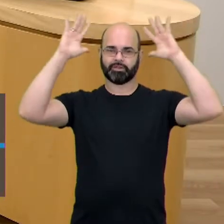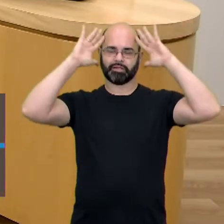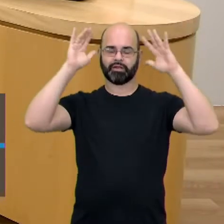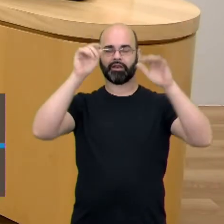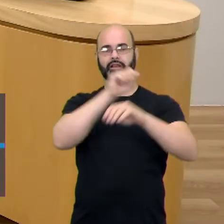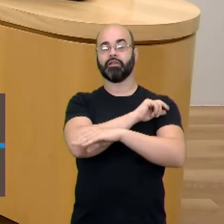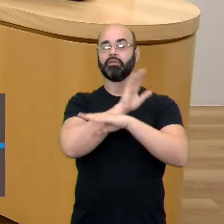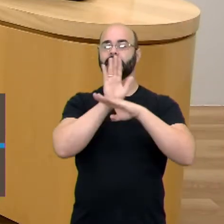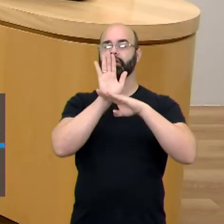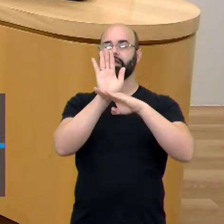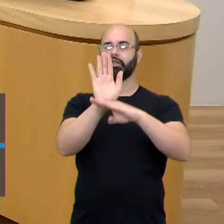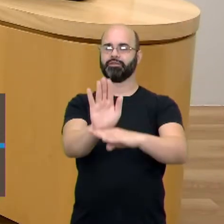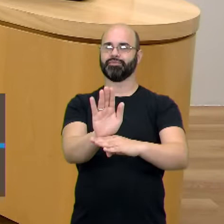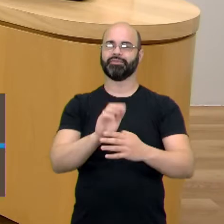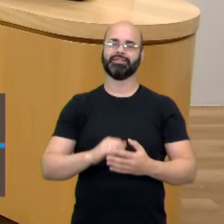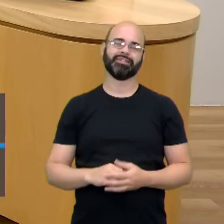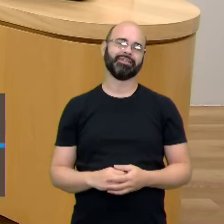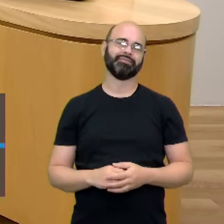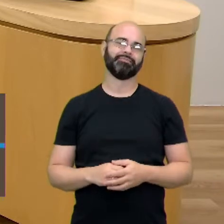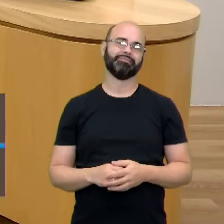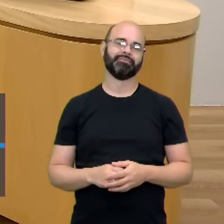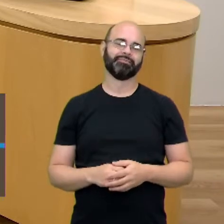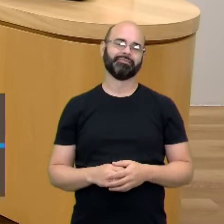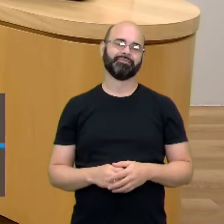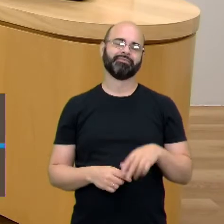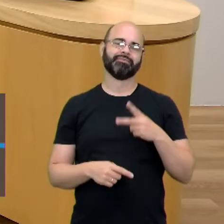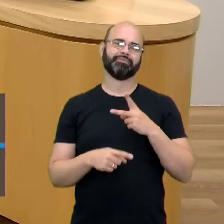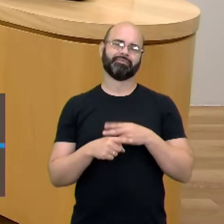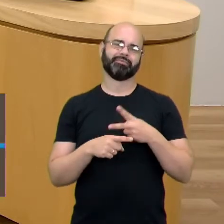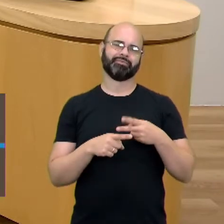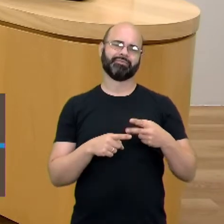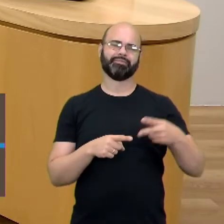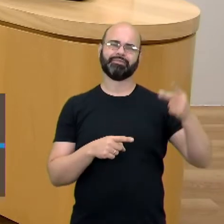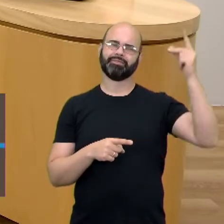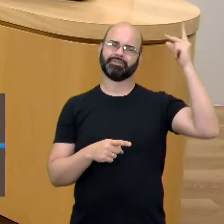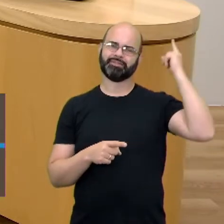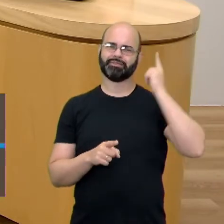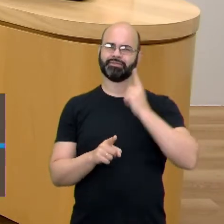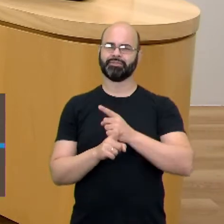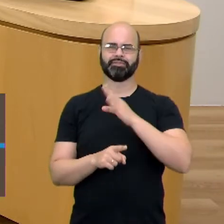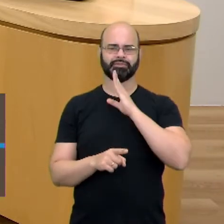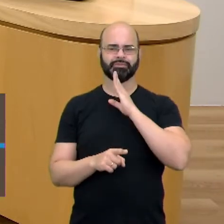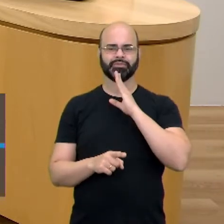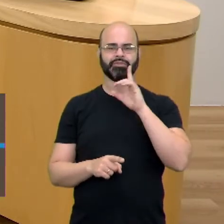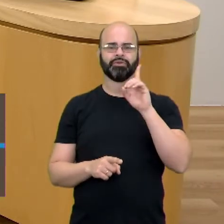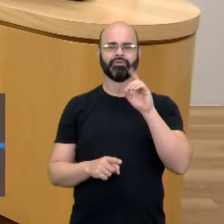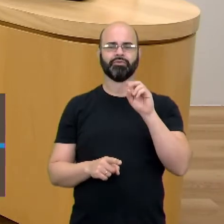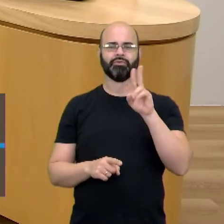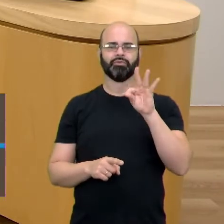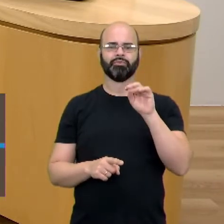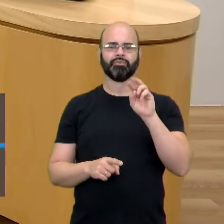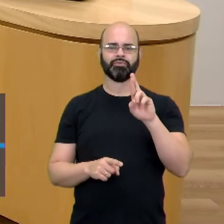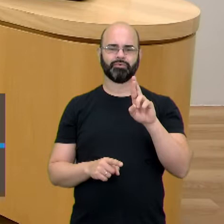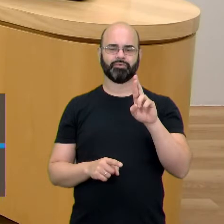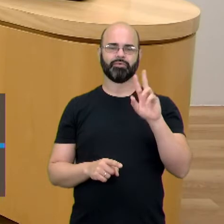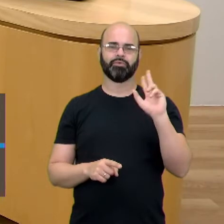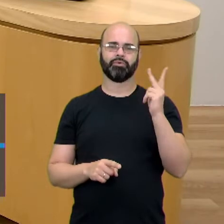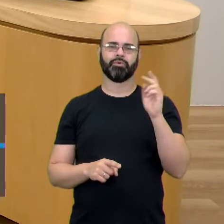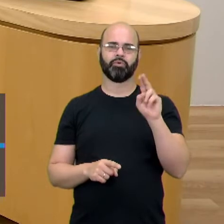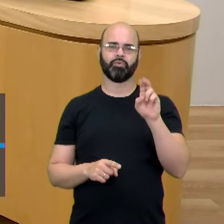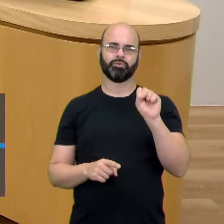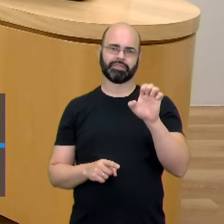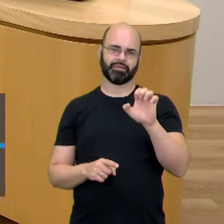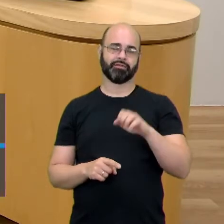É uma série antiga, às vezes as pessoas encontram no streaming. O Dr. House, você lembra do Dr. House? Sim, eu não assisti,